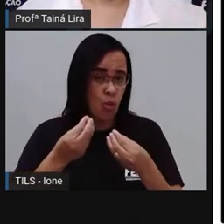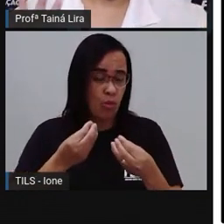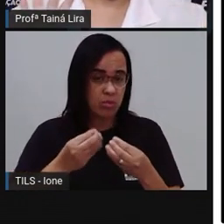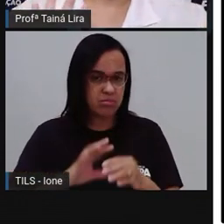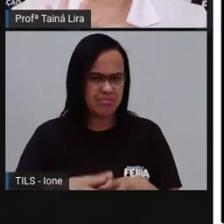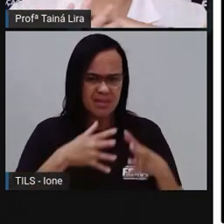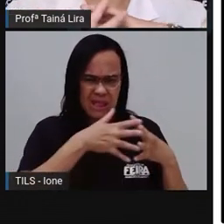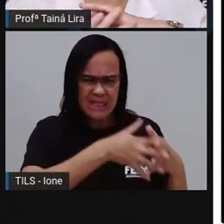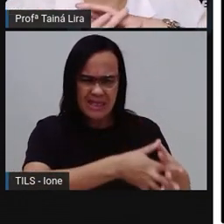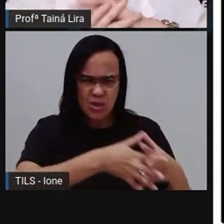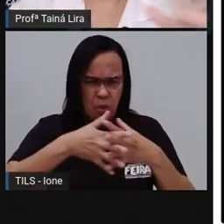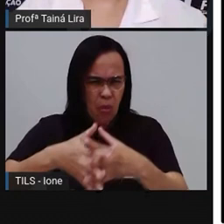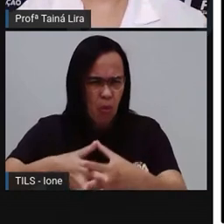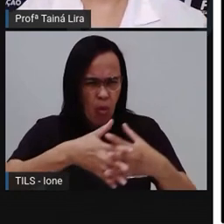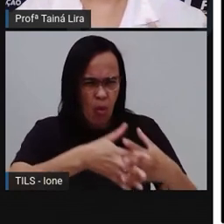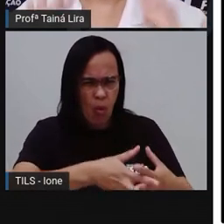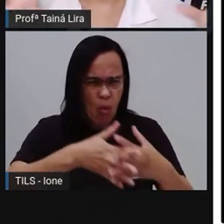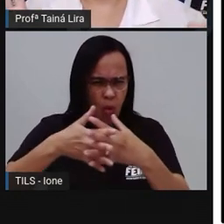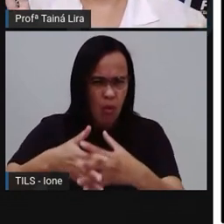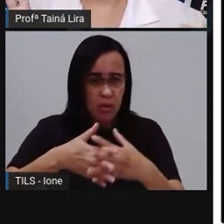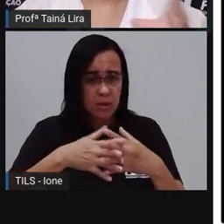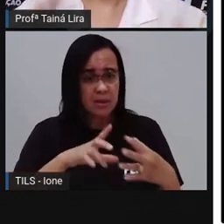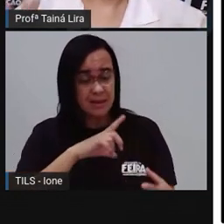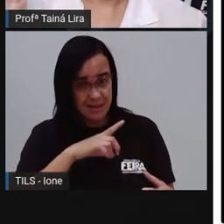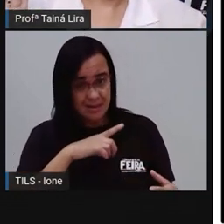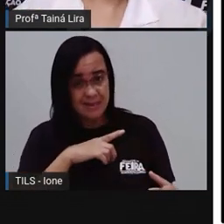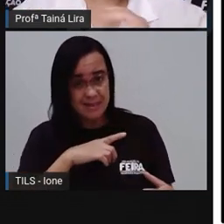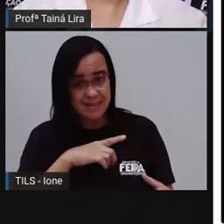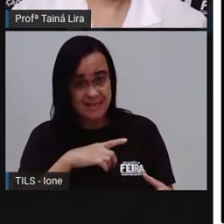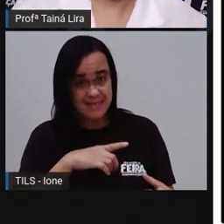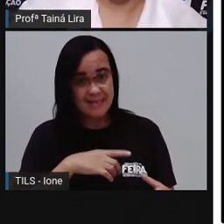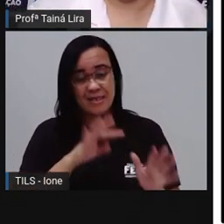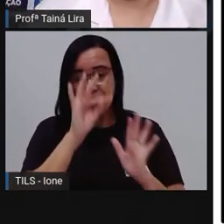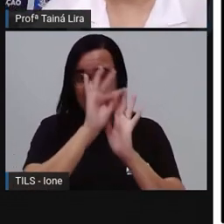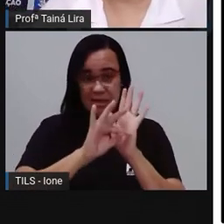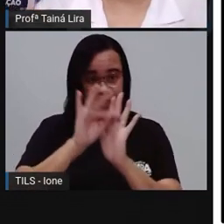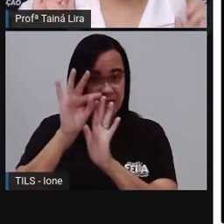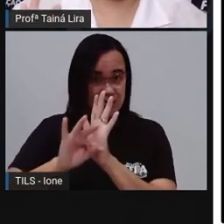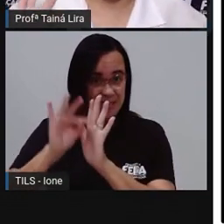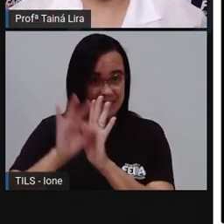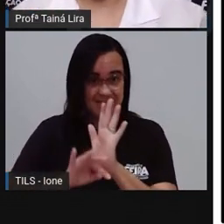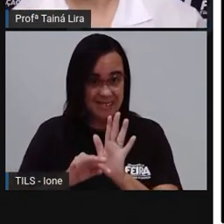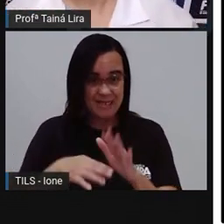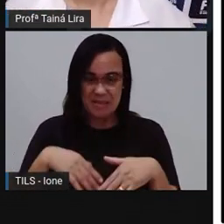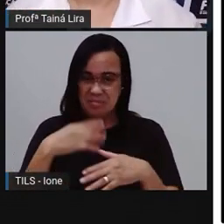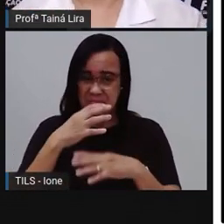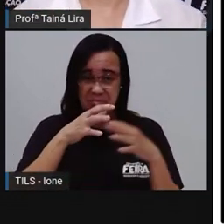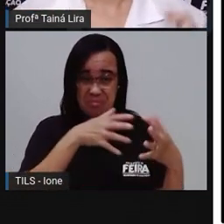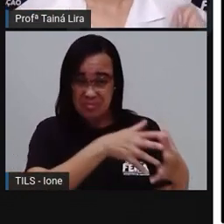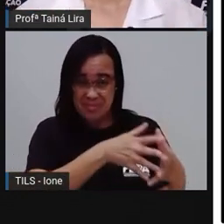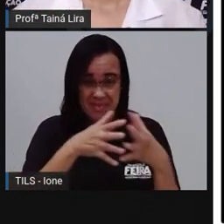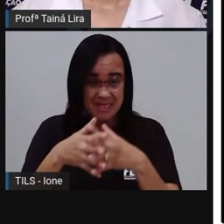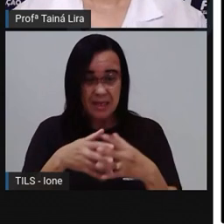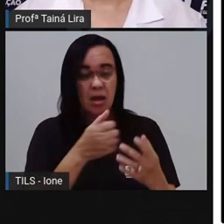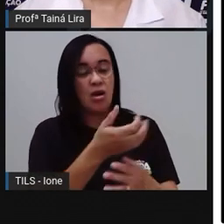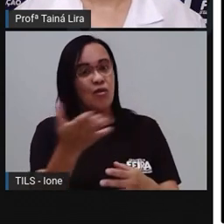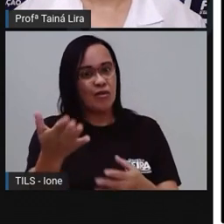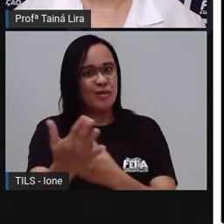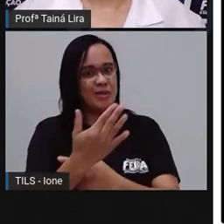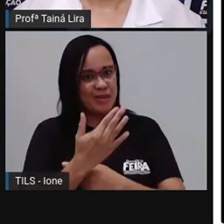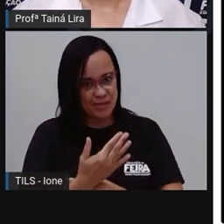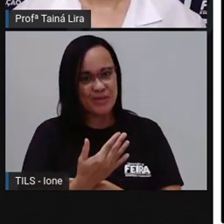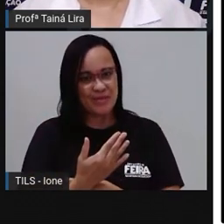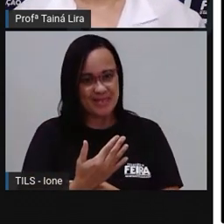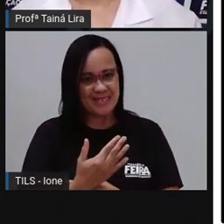fiz aqui? ó, eu fiz tanta confusão nesse texto. Tanta confusão que só o segundo ano para me ajudar. Vamos lá? Ó, por